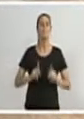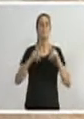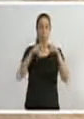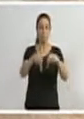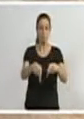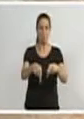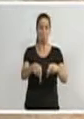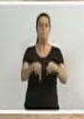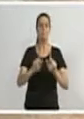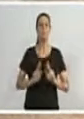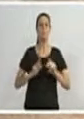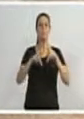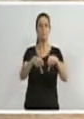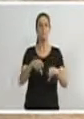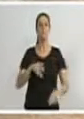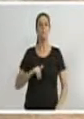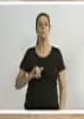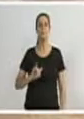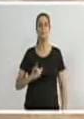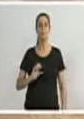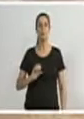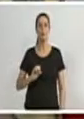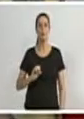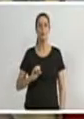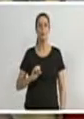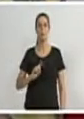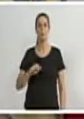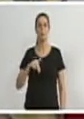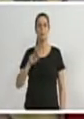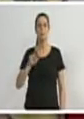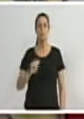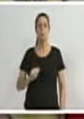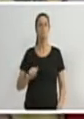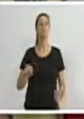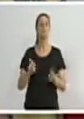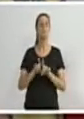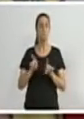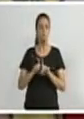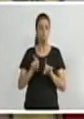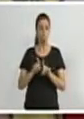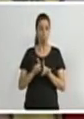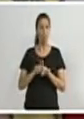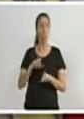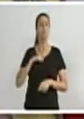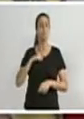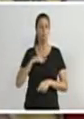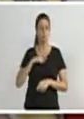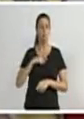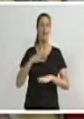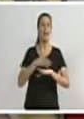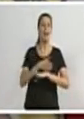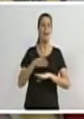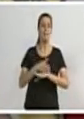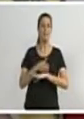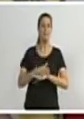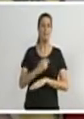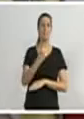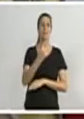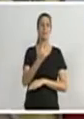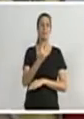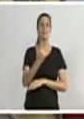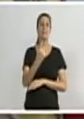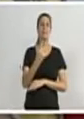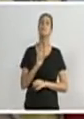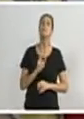lá da Iolo Hadis, lá no final, ela está dentro dos programas das 17 ruas, Ivanatos. Vai ser 17 pontes